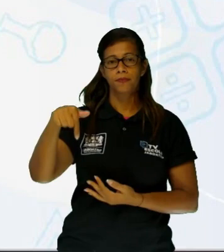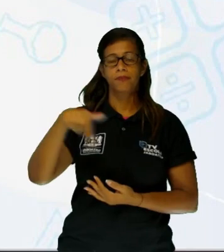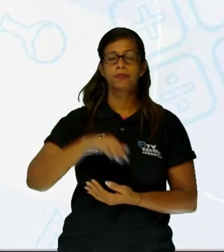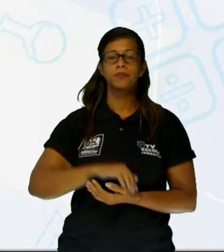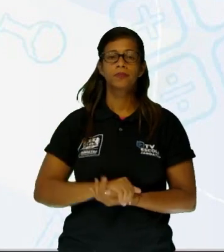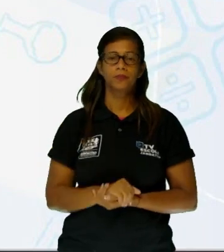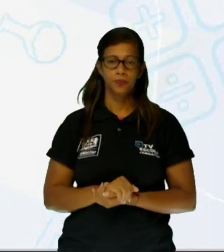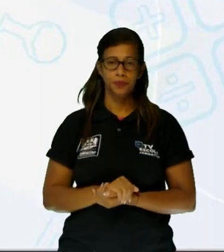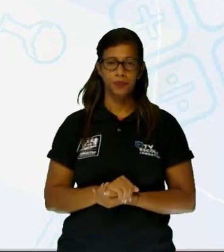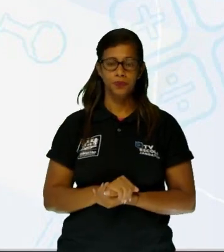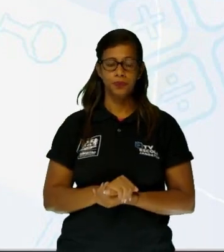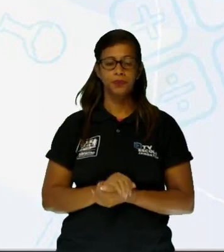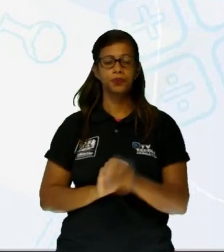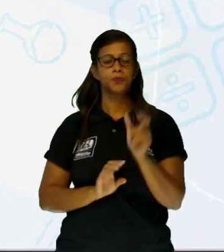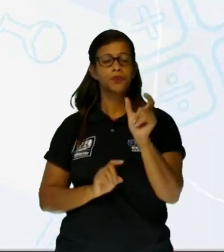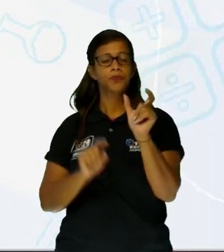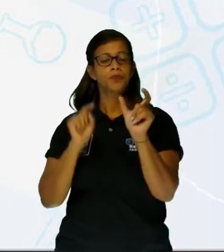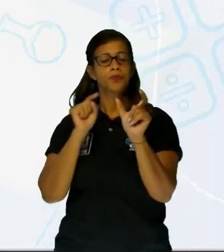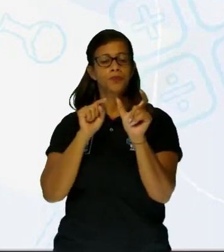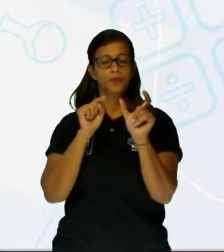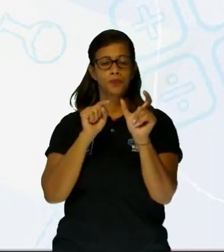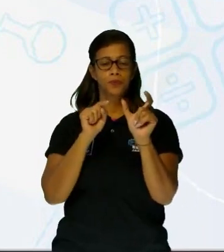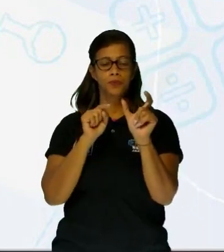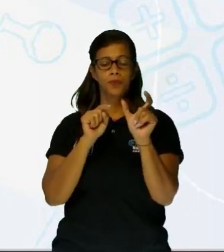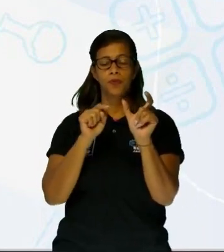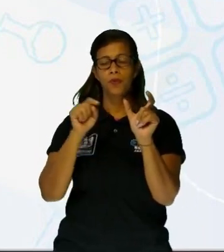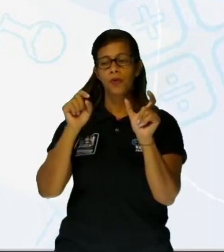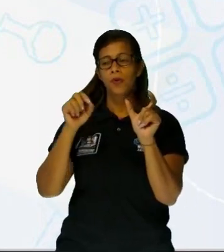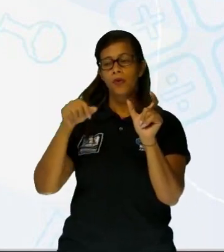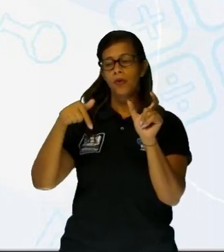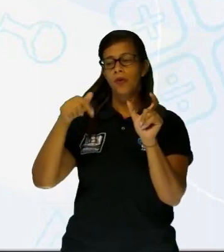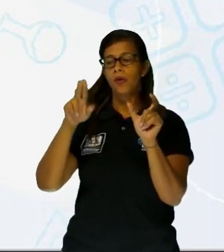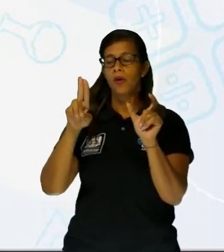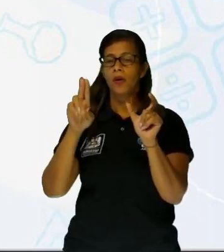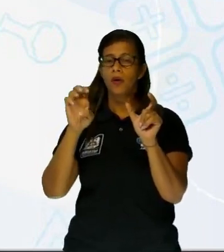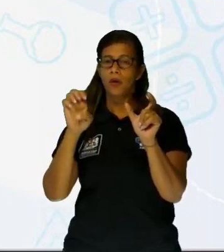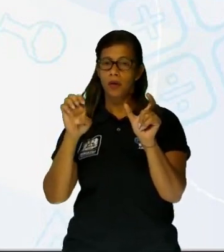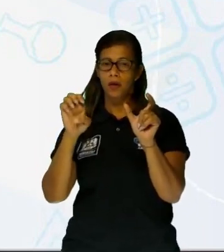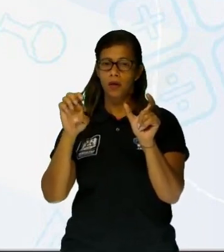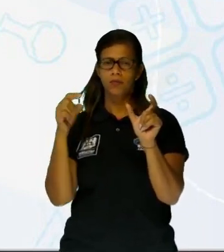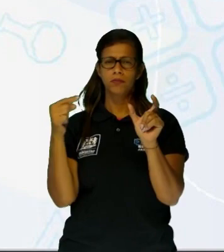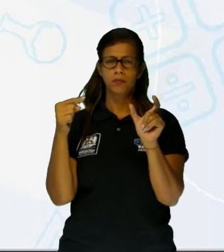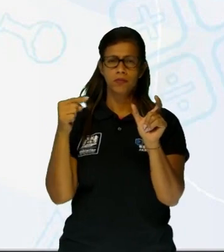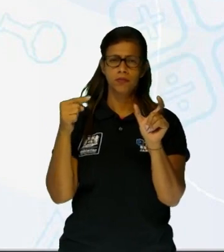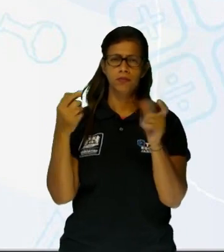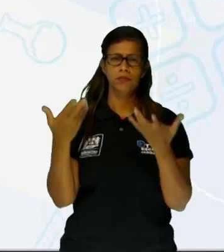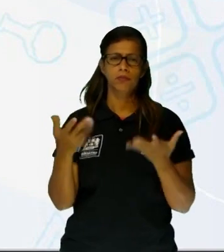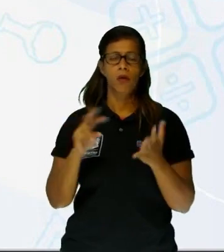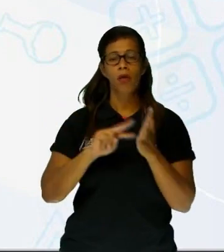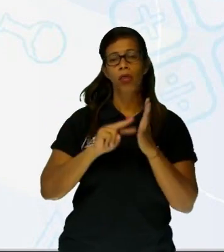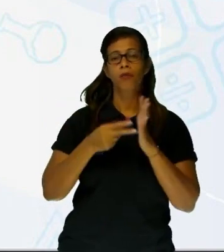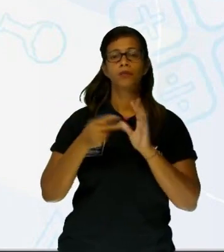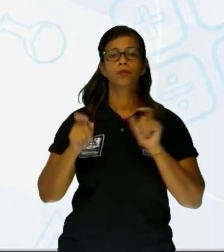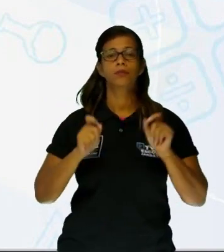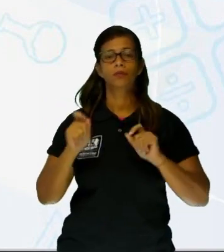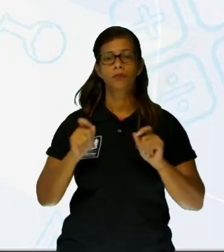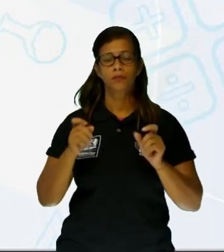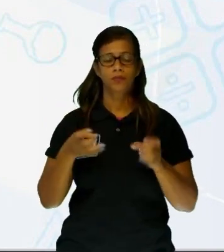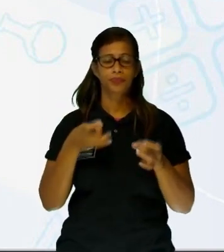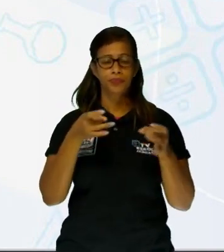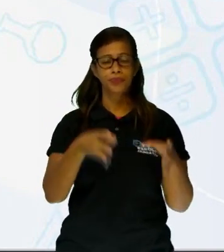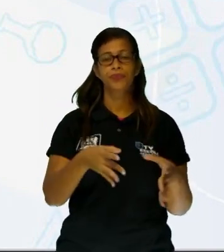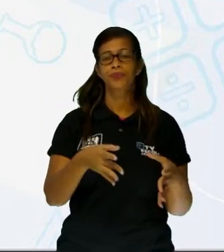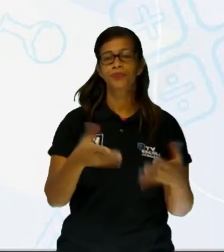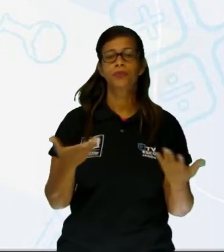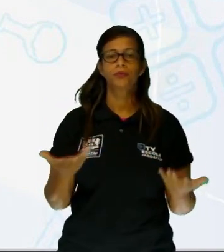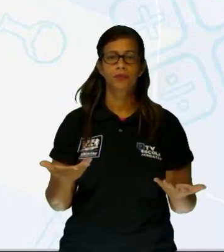vocábulo Q em destaque retoma animais, abandono, animais deixados na suípa, resgate de animais atrapalados ou nenhuma